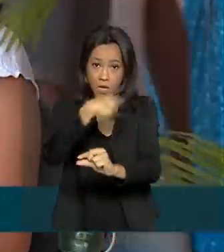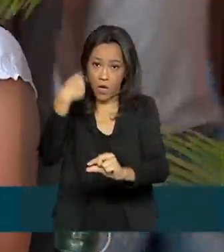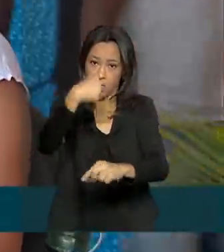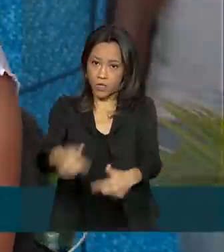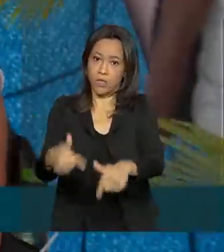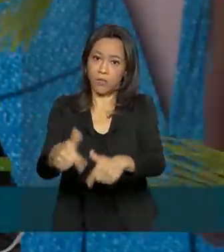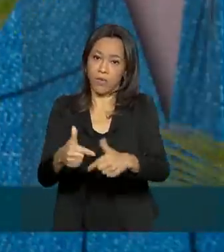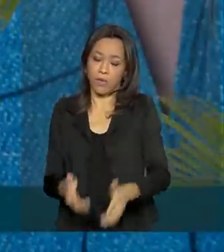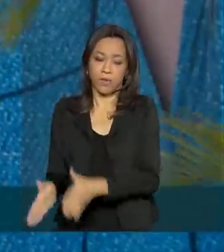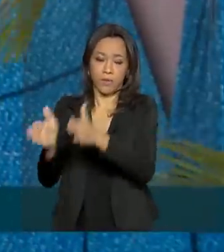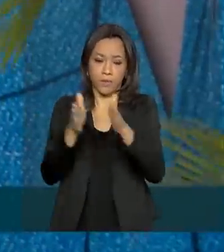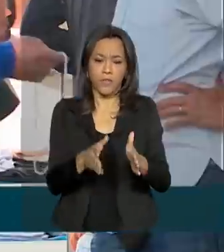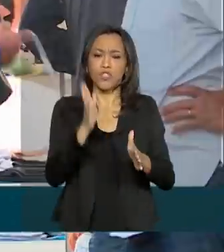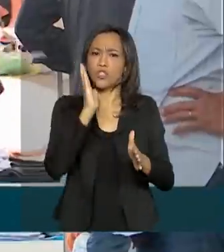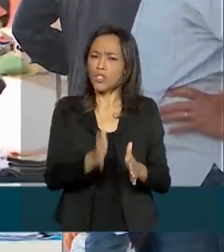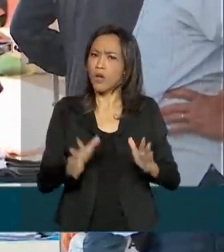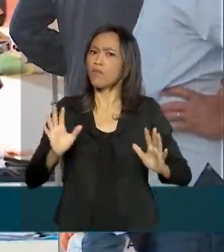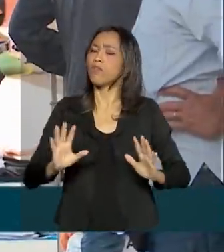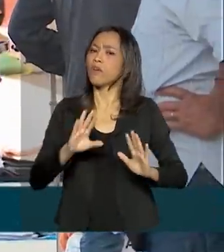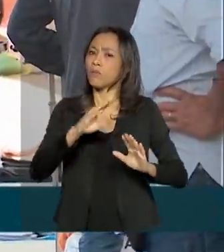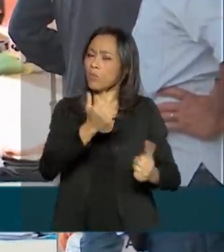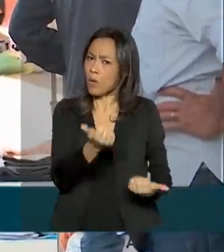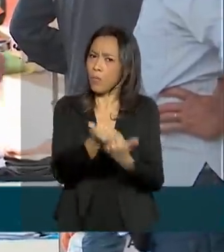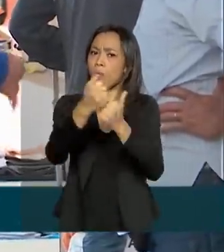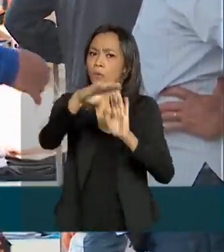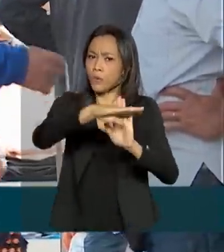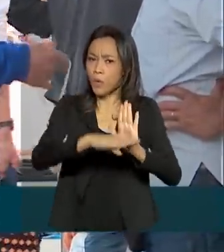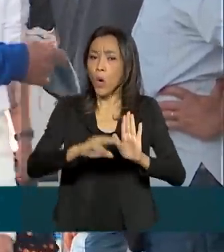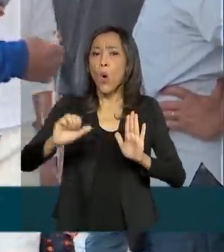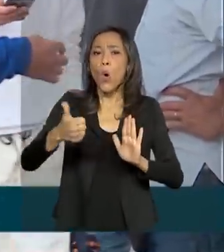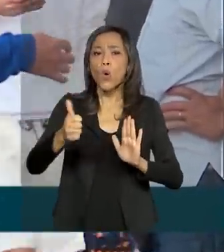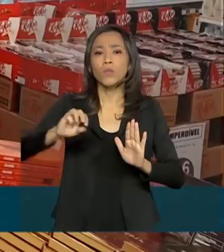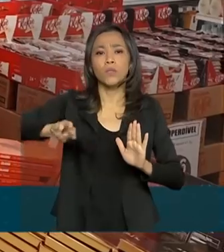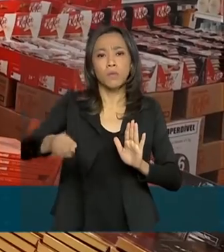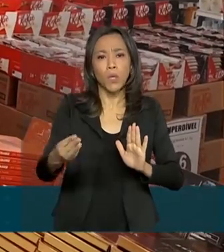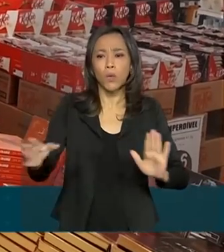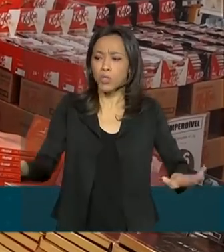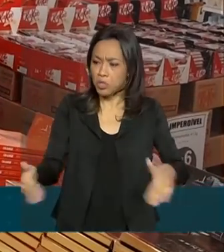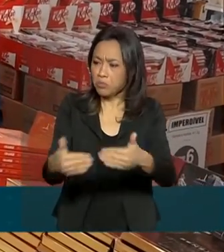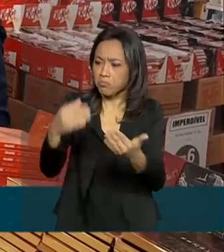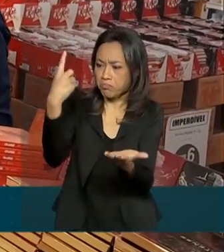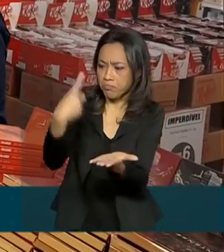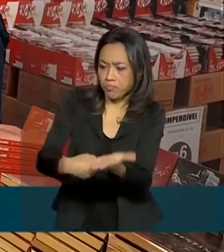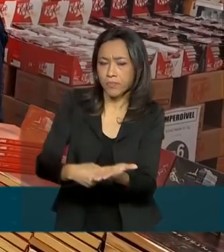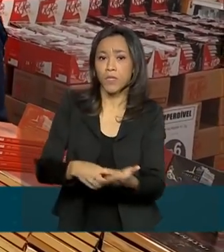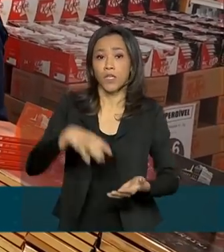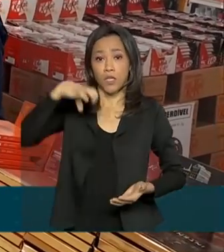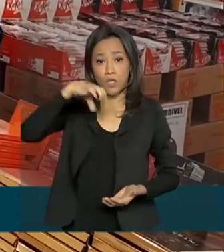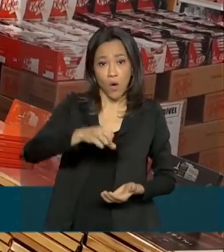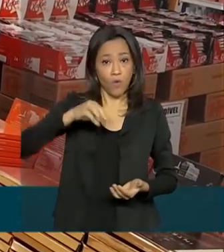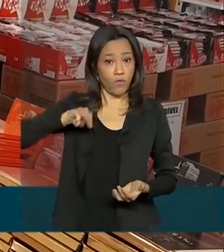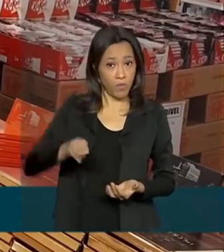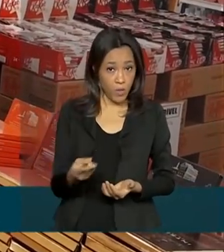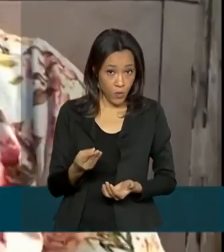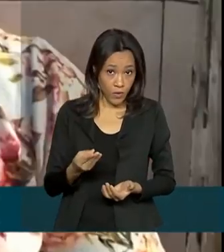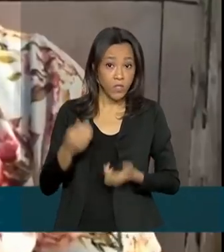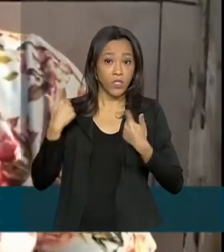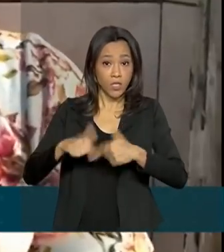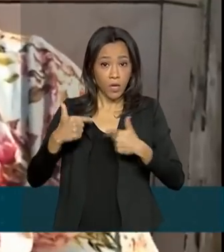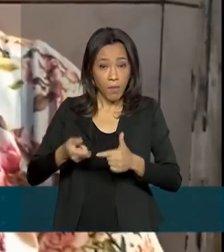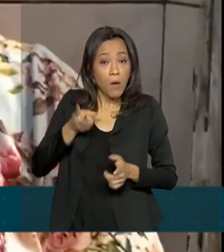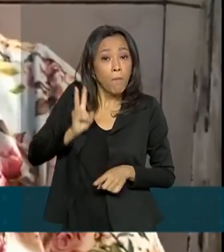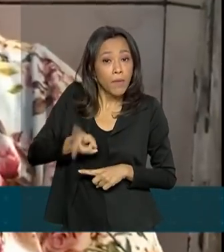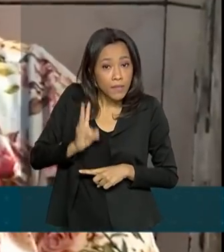benefício, já foram celebrados 11 milhões de acordos e 9 milhões de postos de emprego foram preservados.